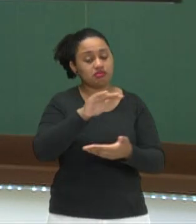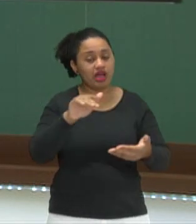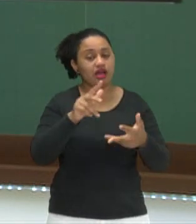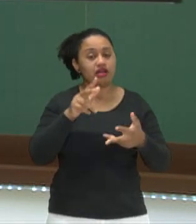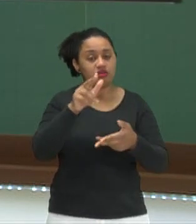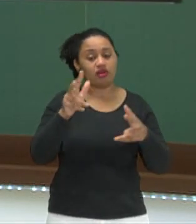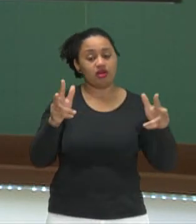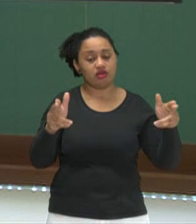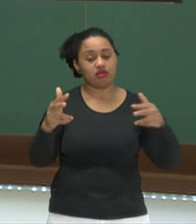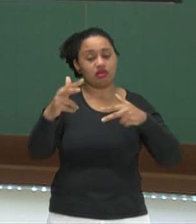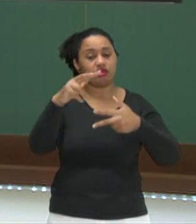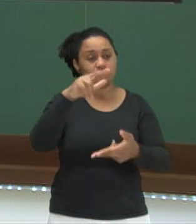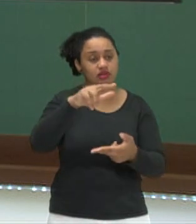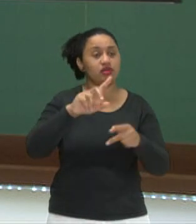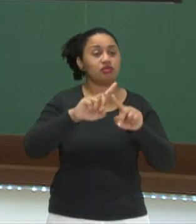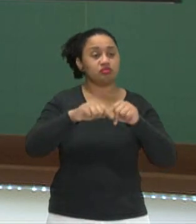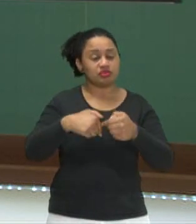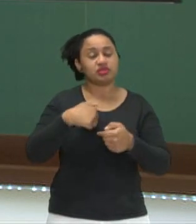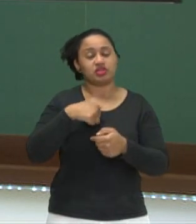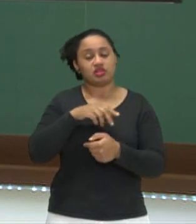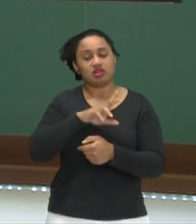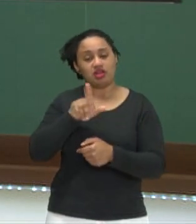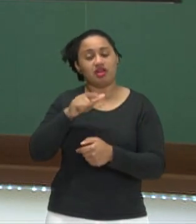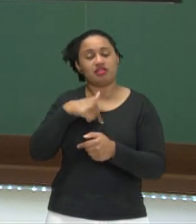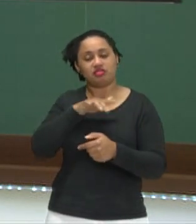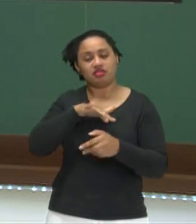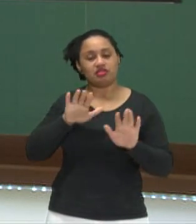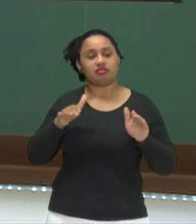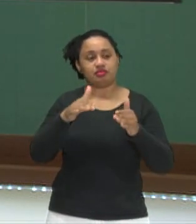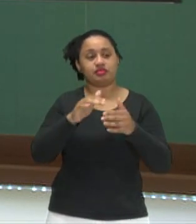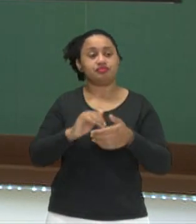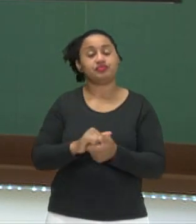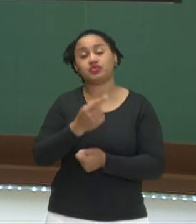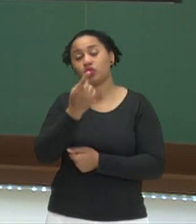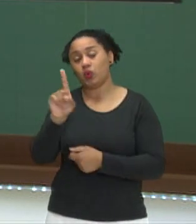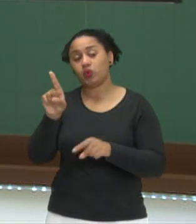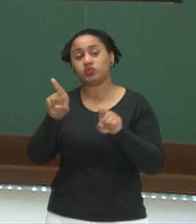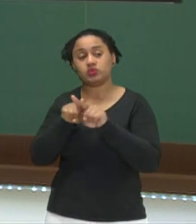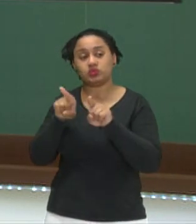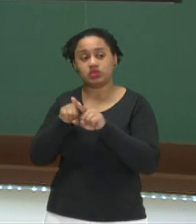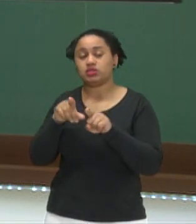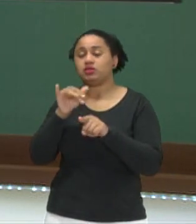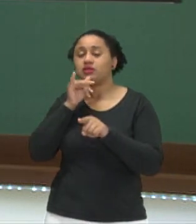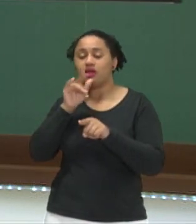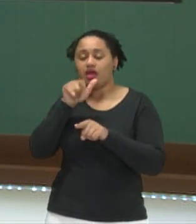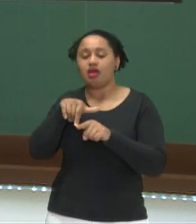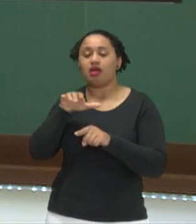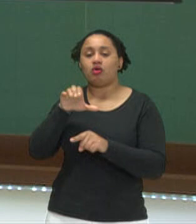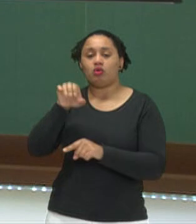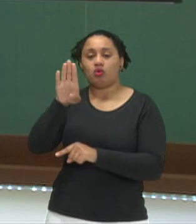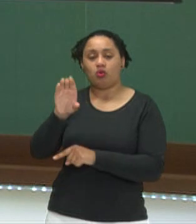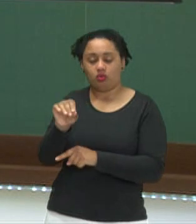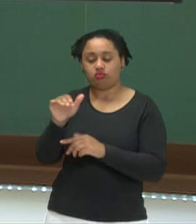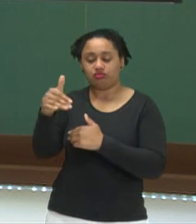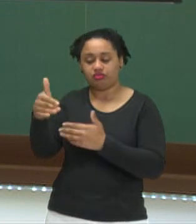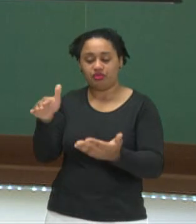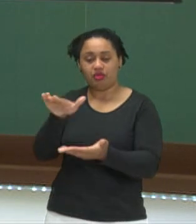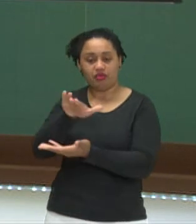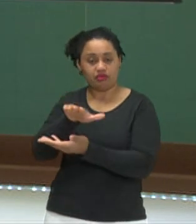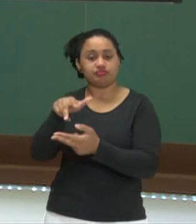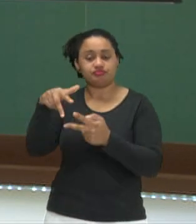também. Por isso a gente chama dela de casa especial. Outro que a gente tem é exatamente o nosso